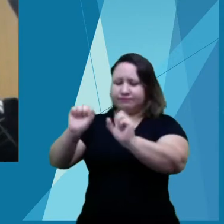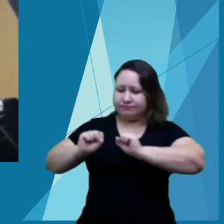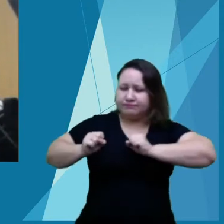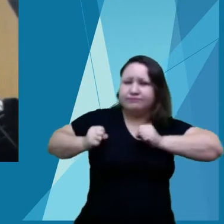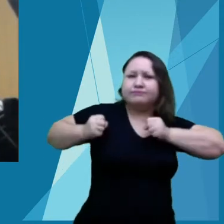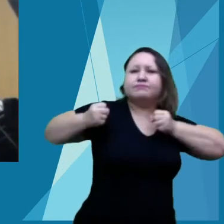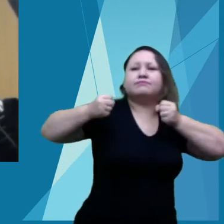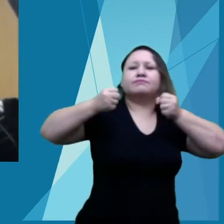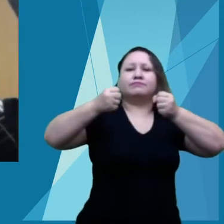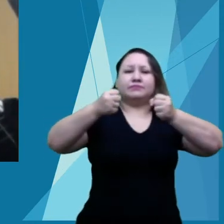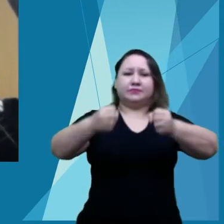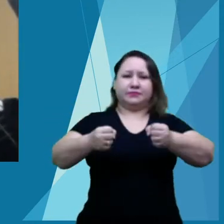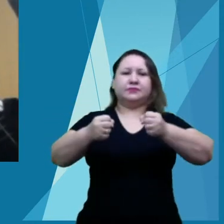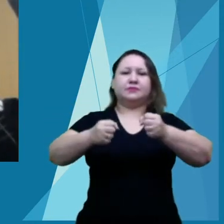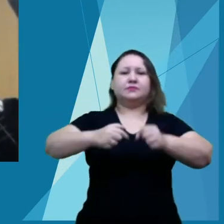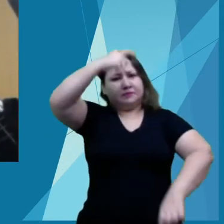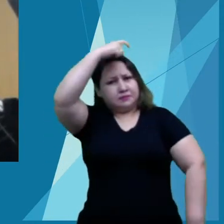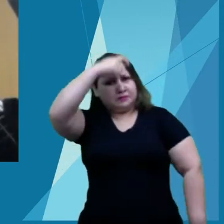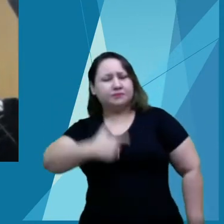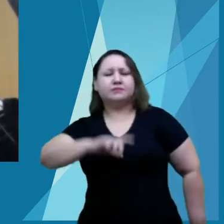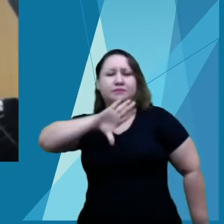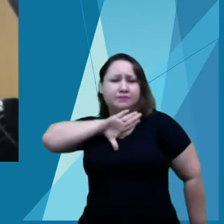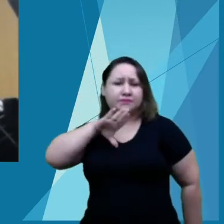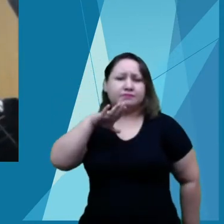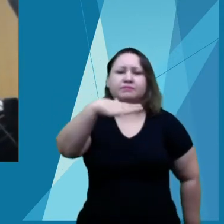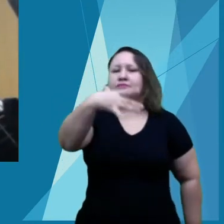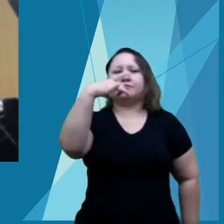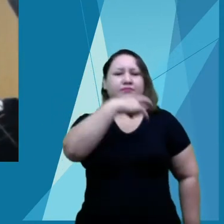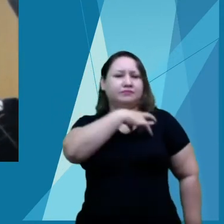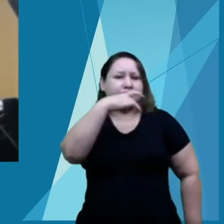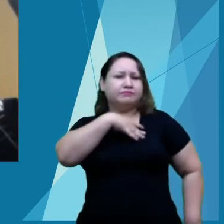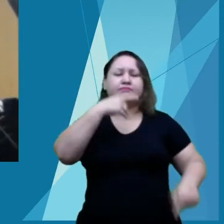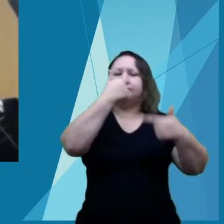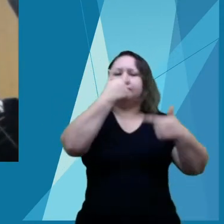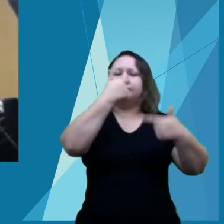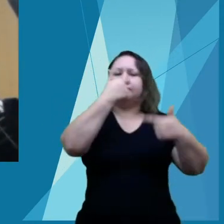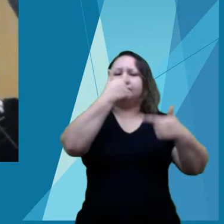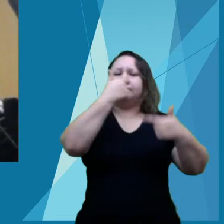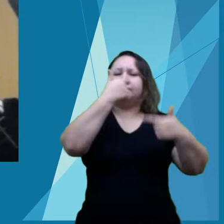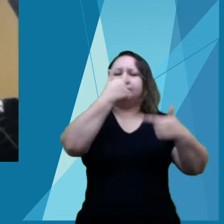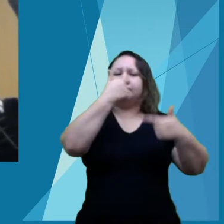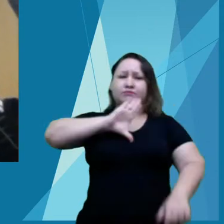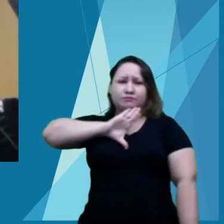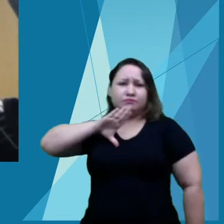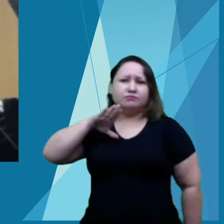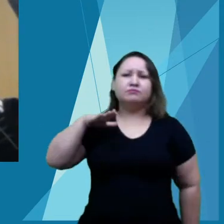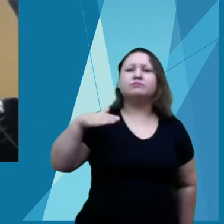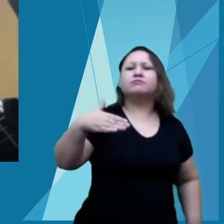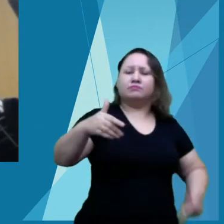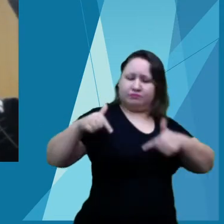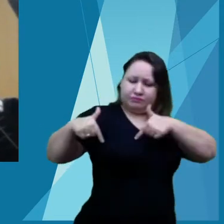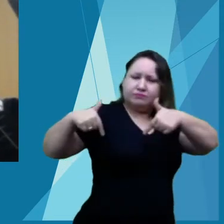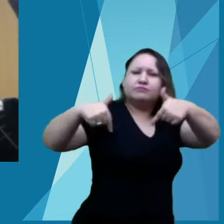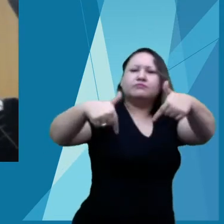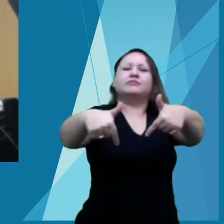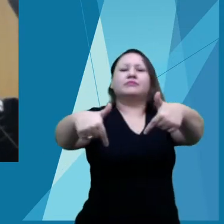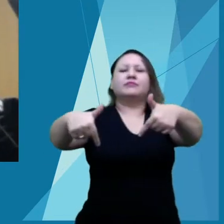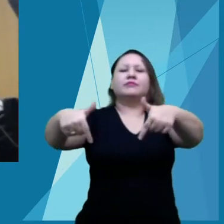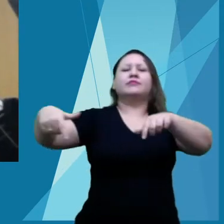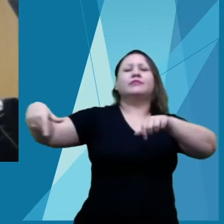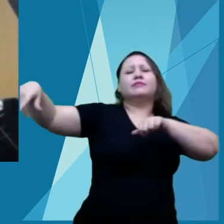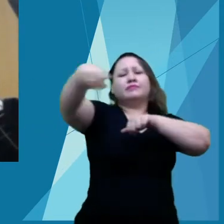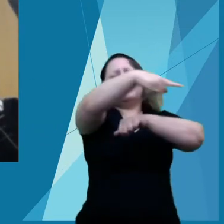própria morte, terra adorada. Entre outras mil, és tu, Brasil,